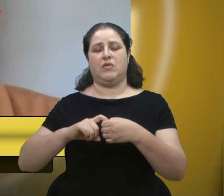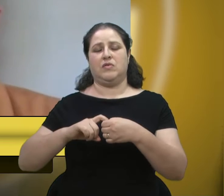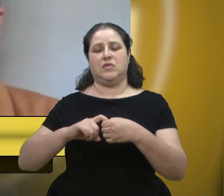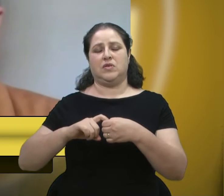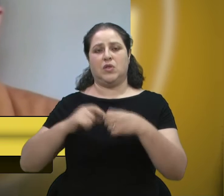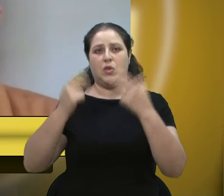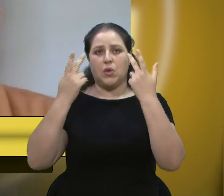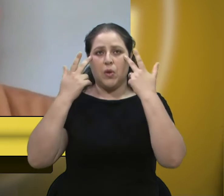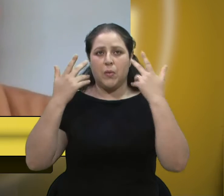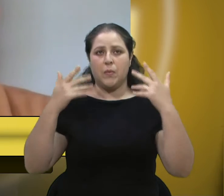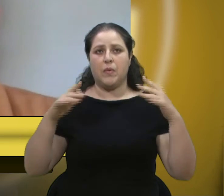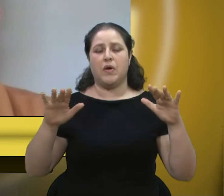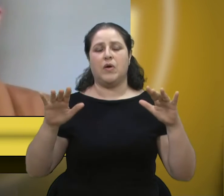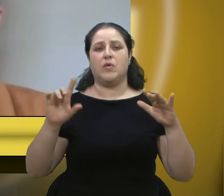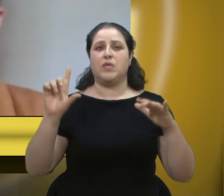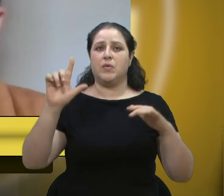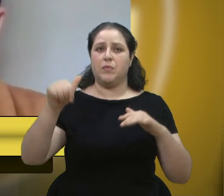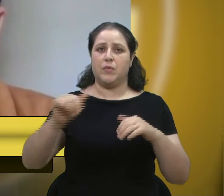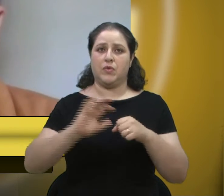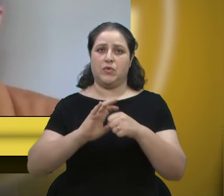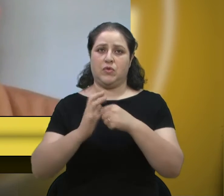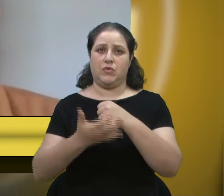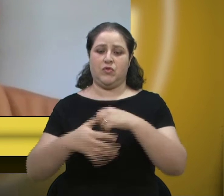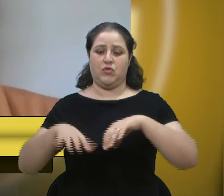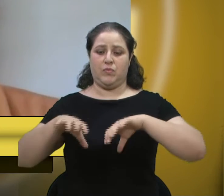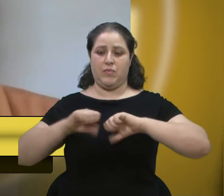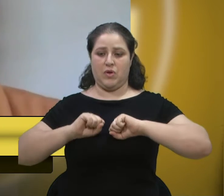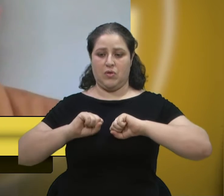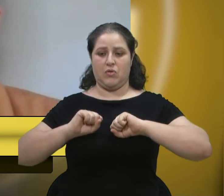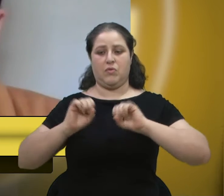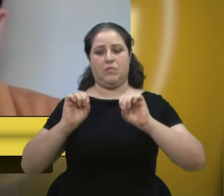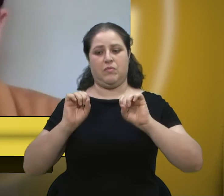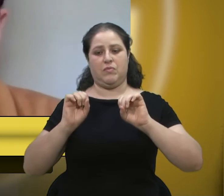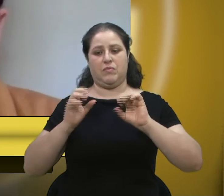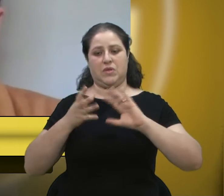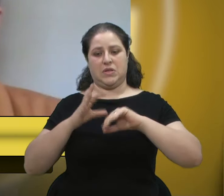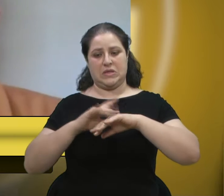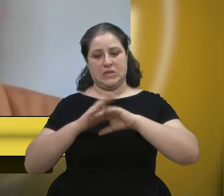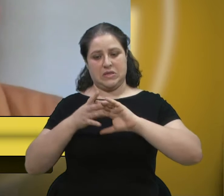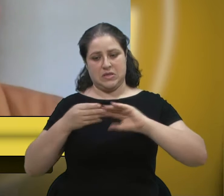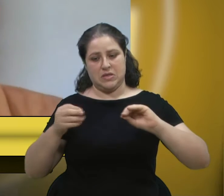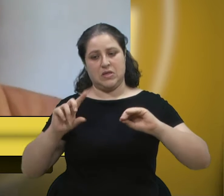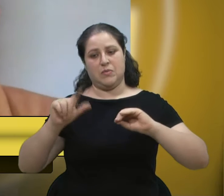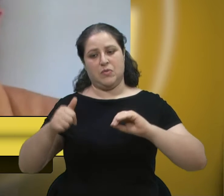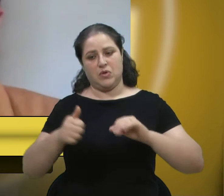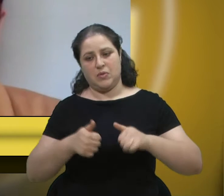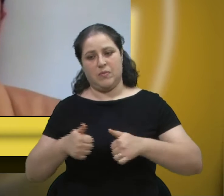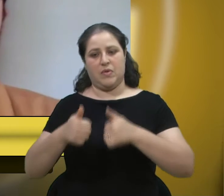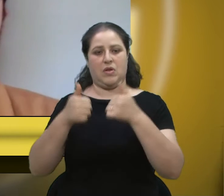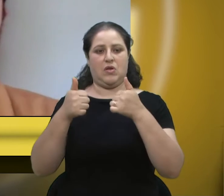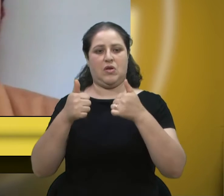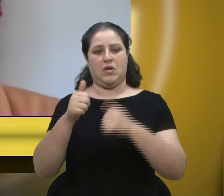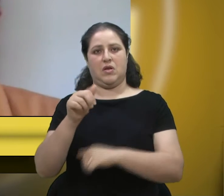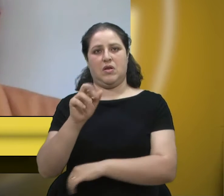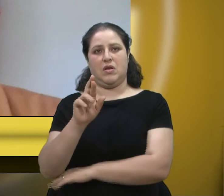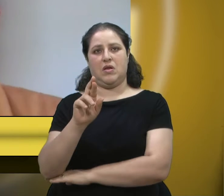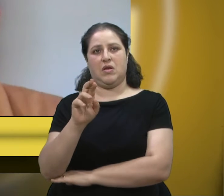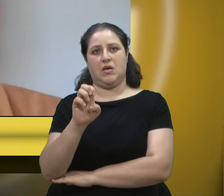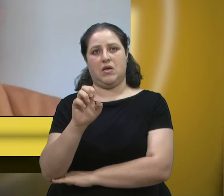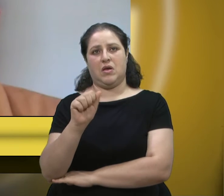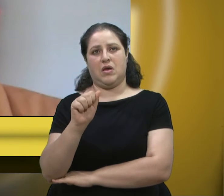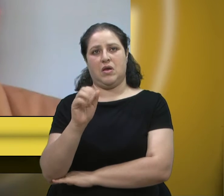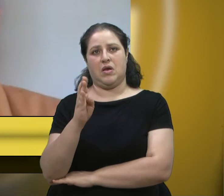diversos temas, que é a necessidade de vacinas, de ampliação de leitos, né, discussão que o vereador